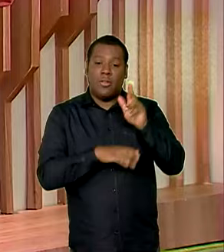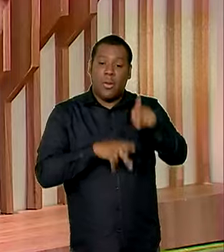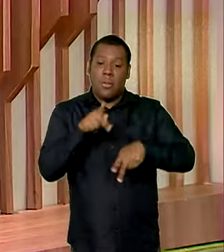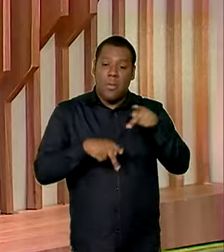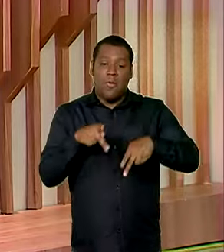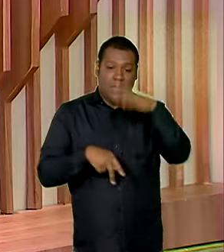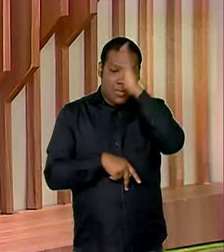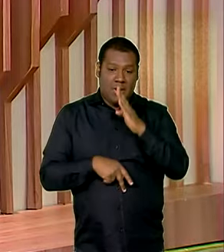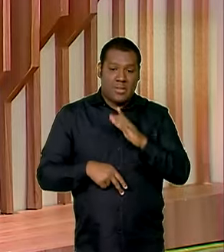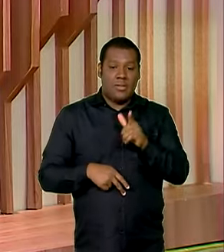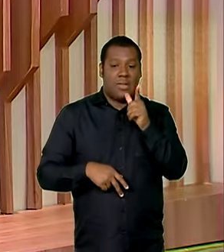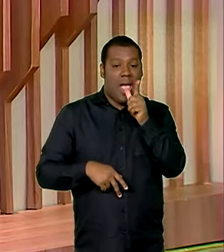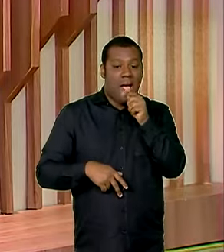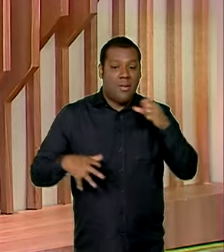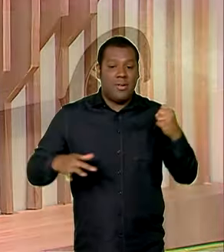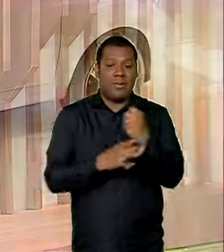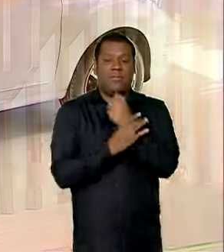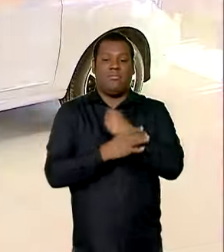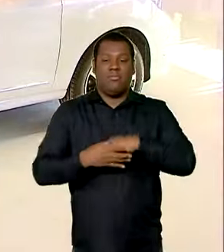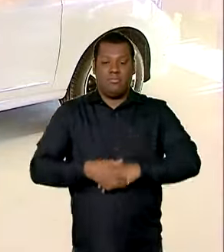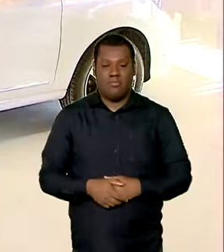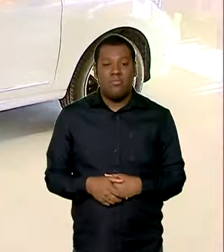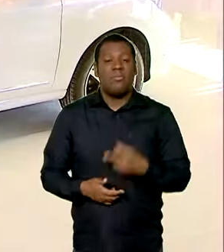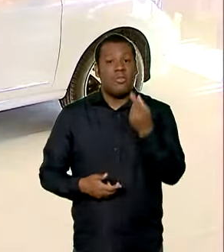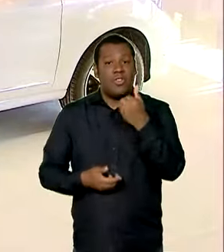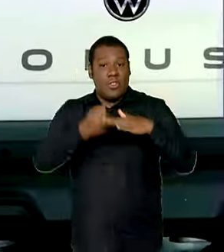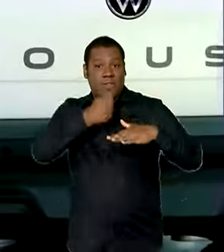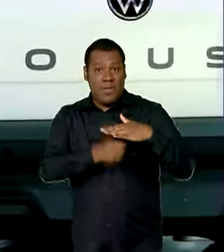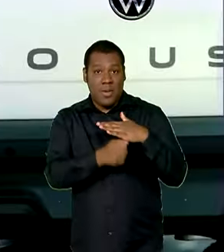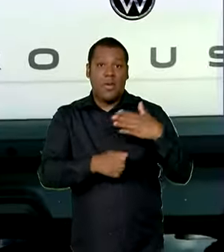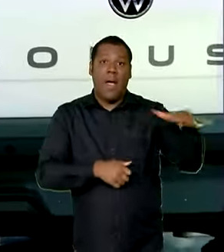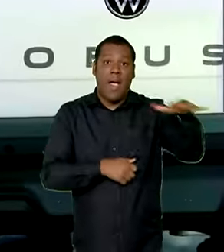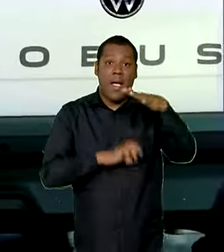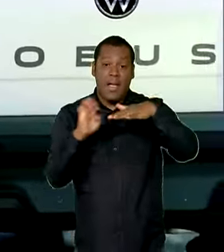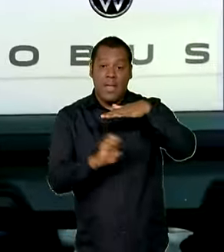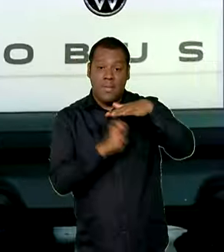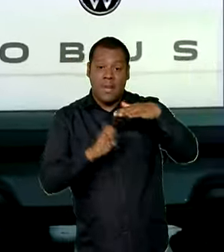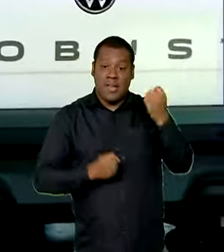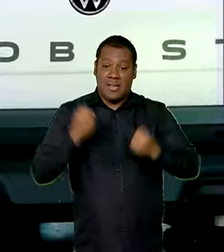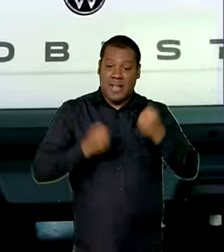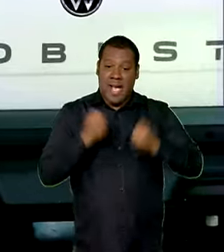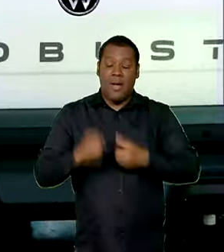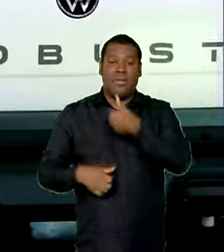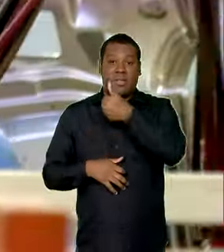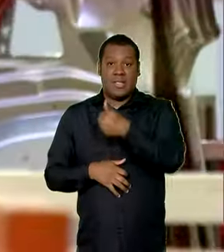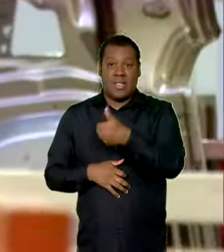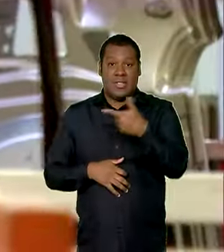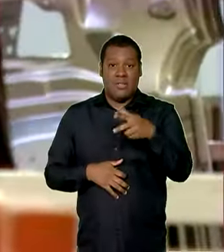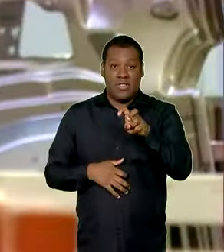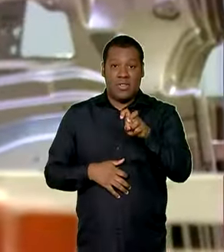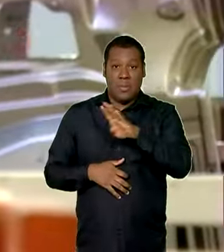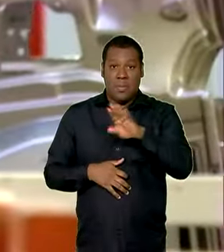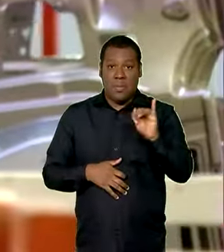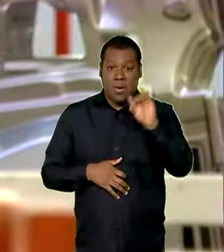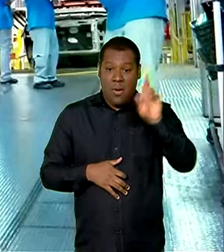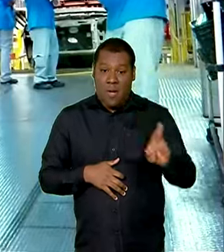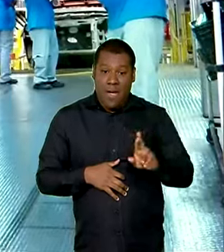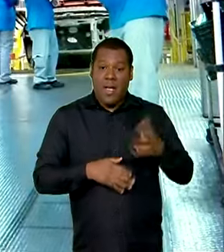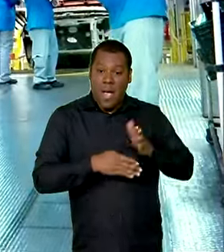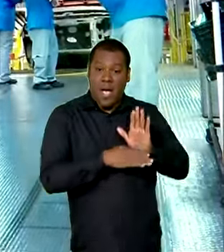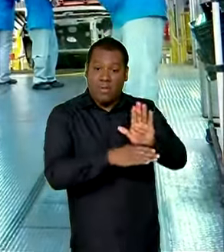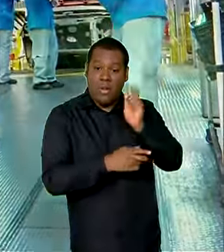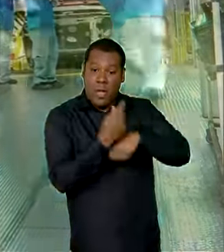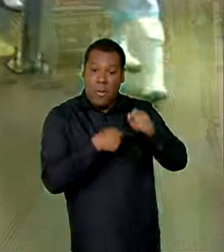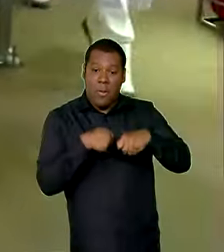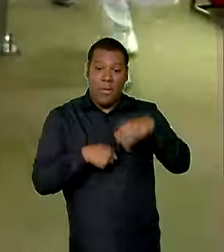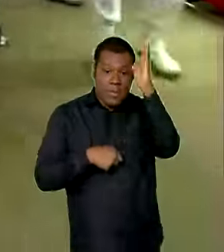milhares de brasileiros. Investimento recorde, indústria automotiva injeta 125 bilhões de reais na economia